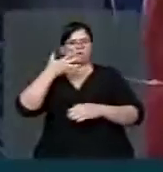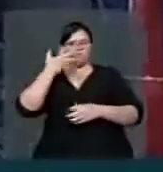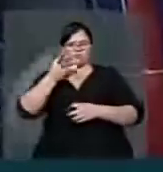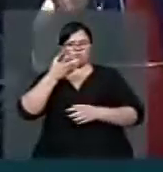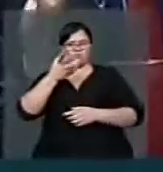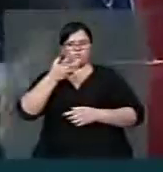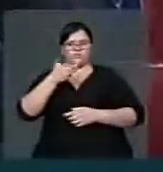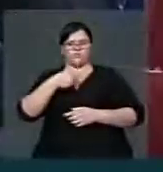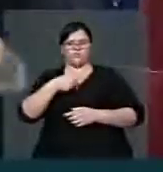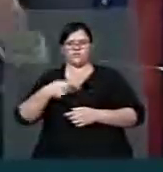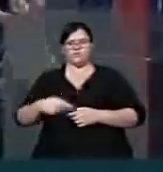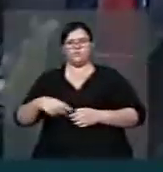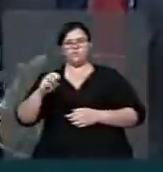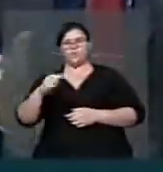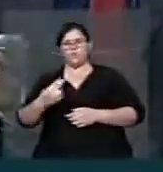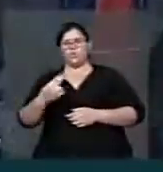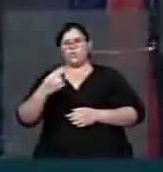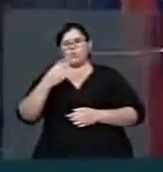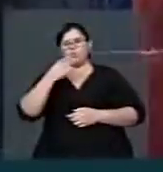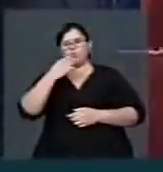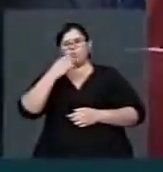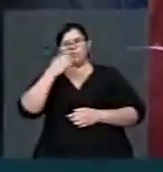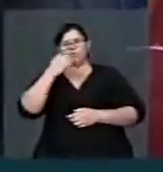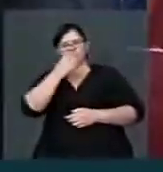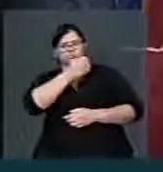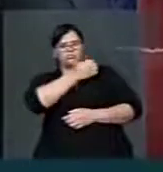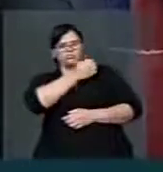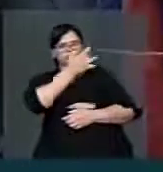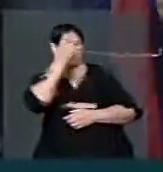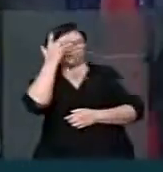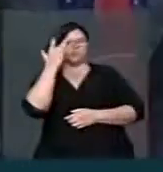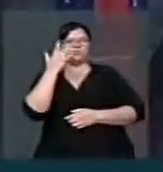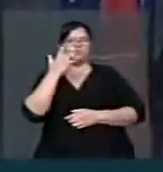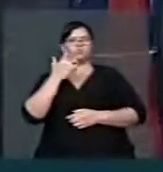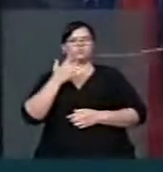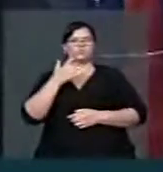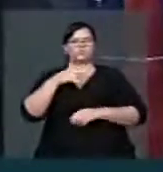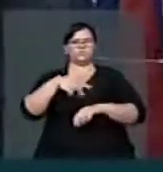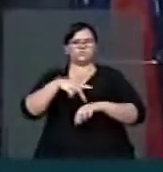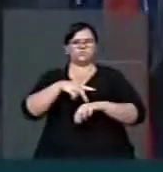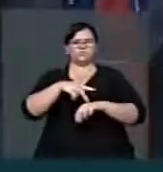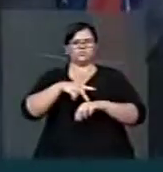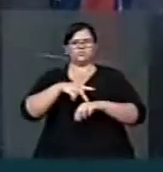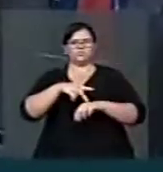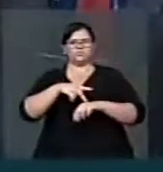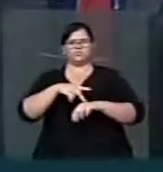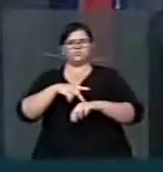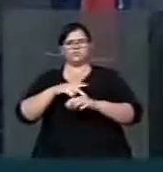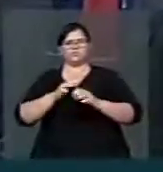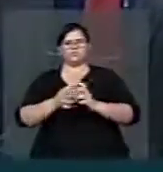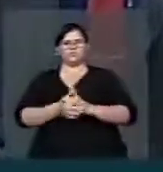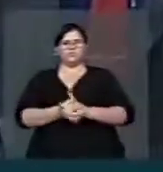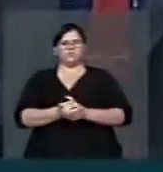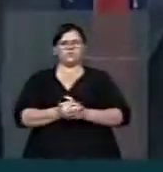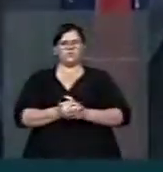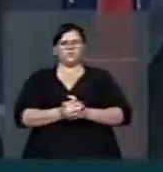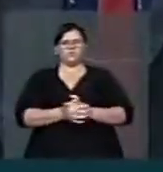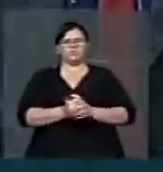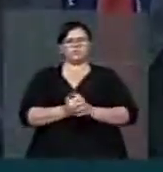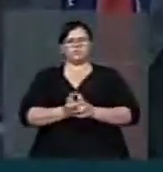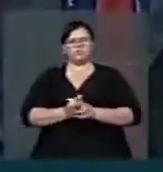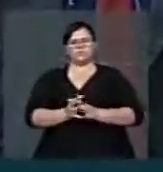presidência, aos colegas e à nação, não estejam exigindo por favor da mesa, porque nós temos uma